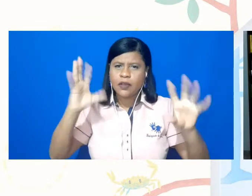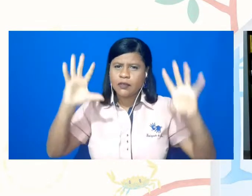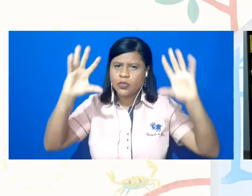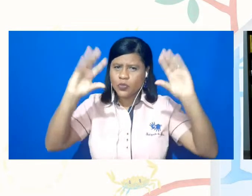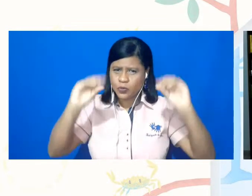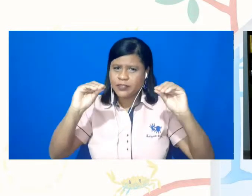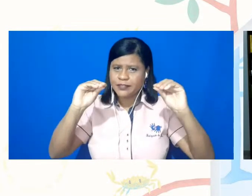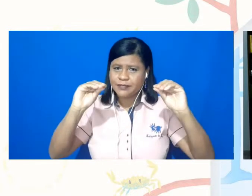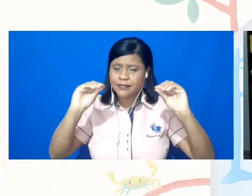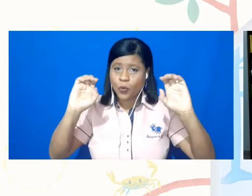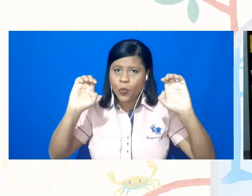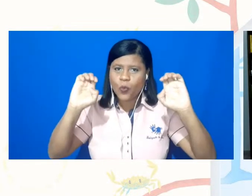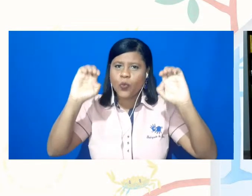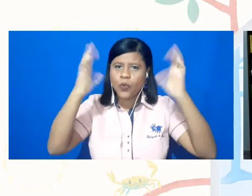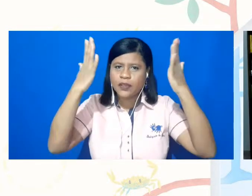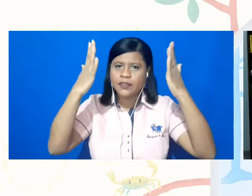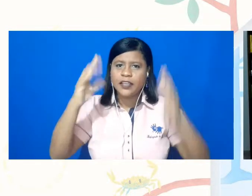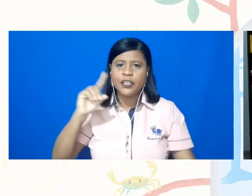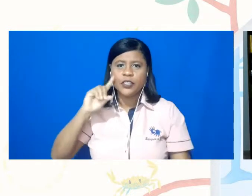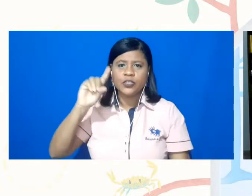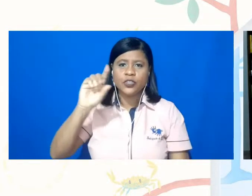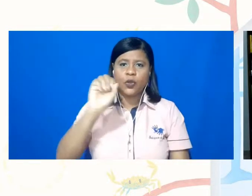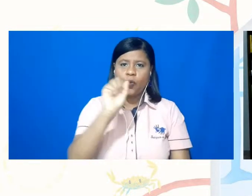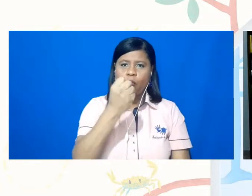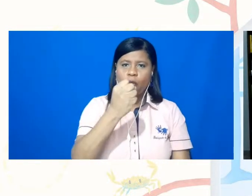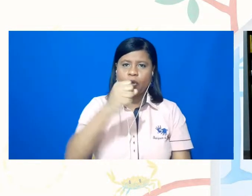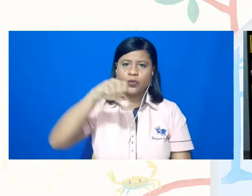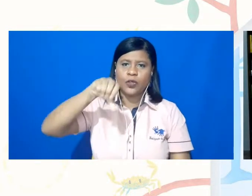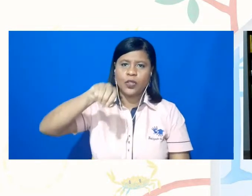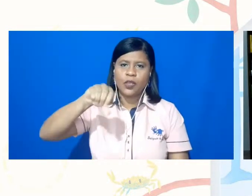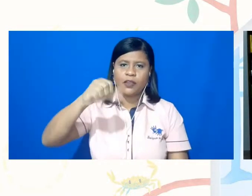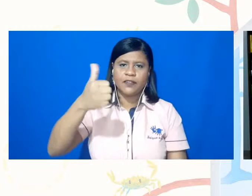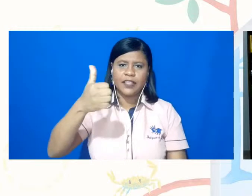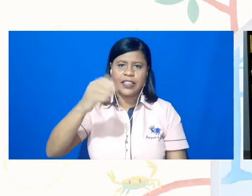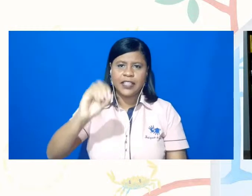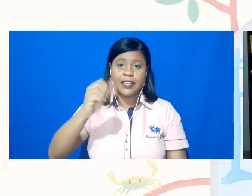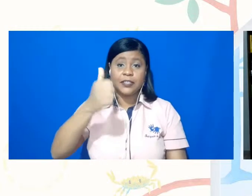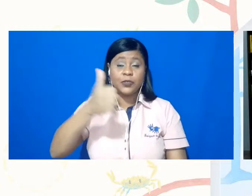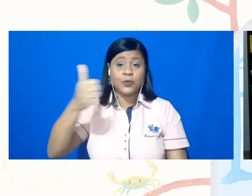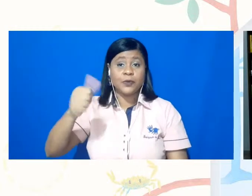então, nas noites dos dias 8, 9, 10 e 11 de novembro,